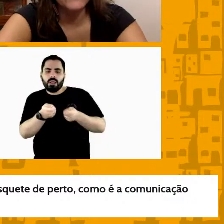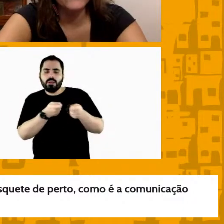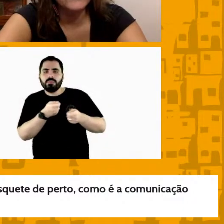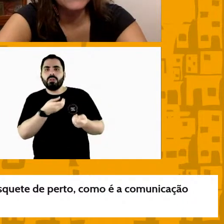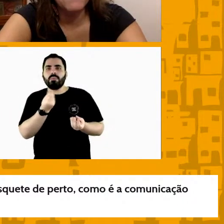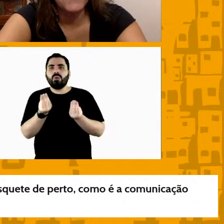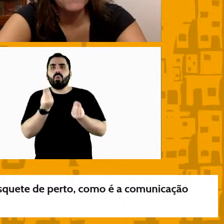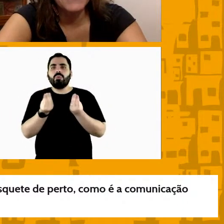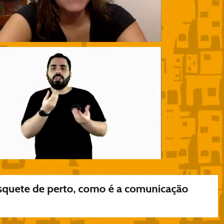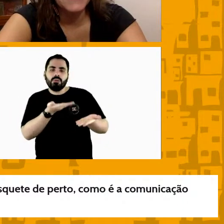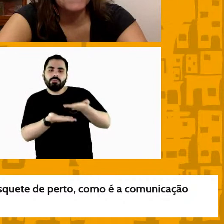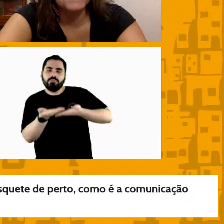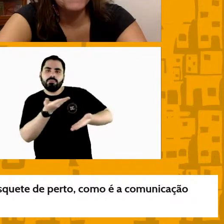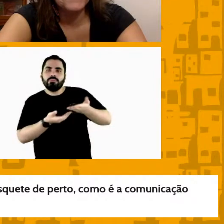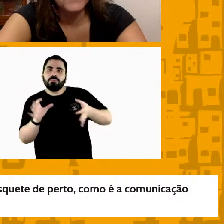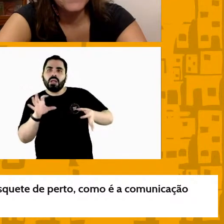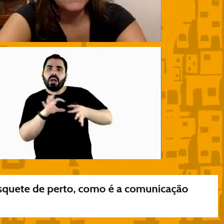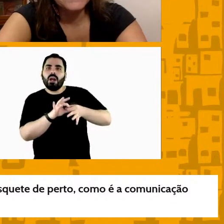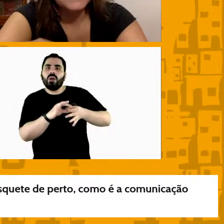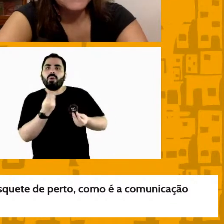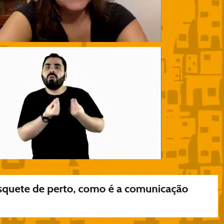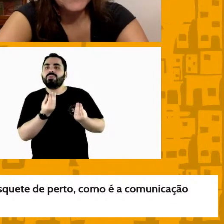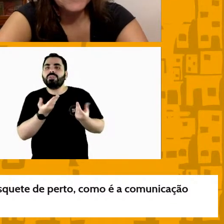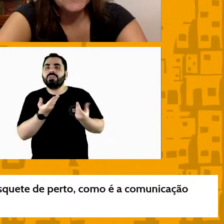relação saudável com a torcida também como é que é lá